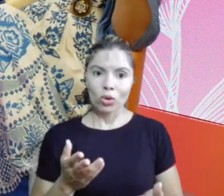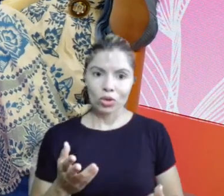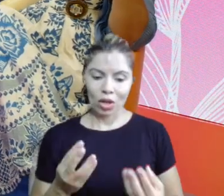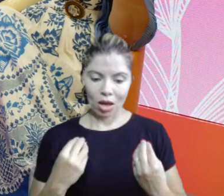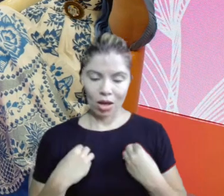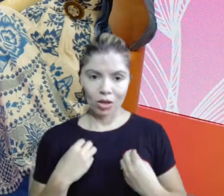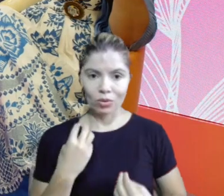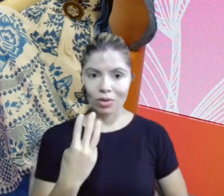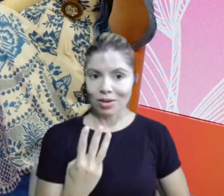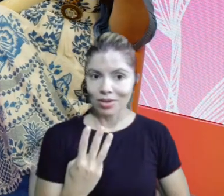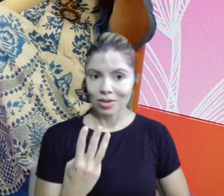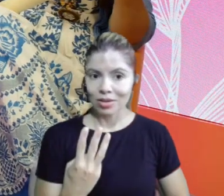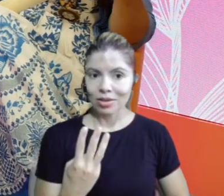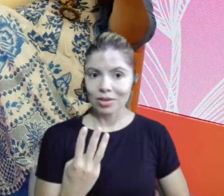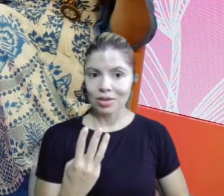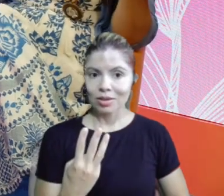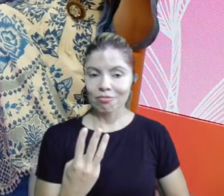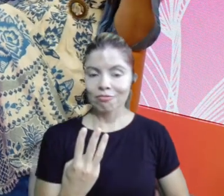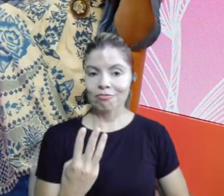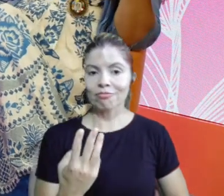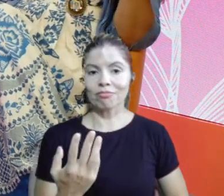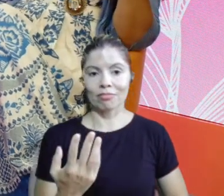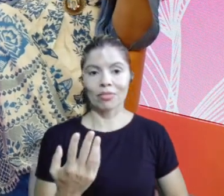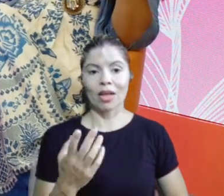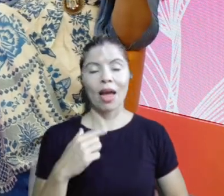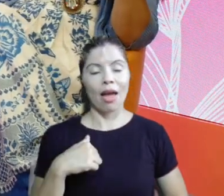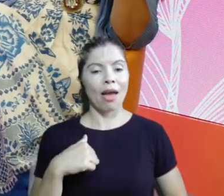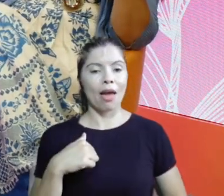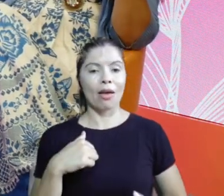mas não é eu, Gabi, é o mercado, é uma commodity,